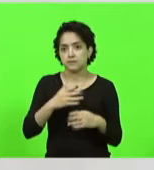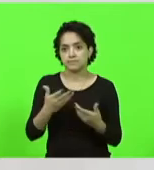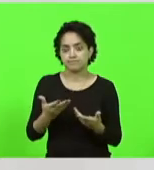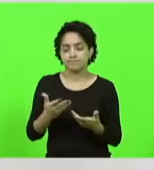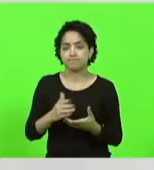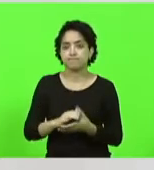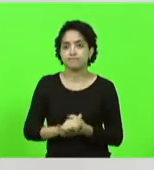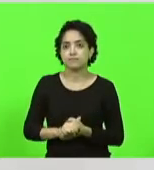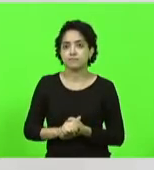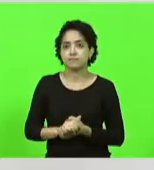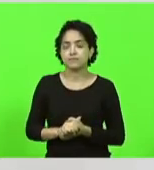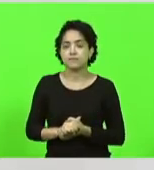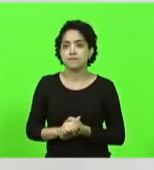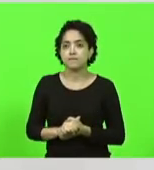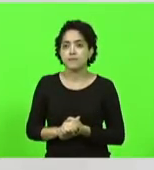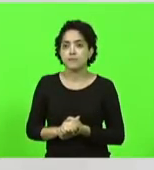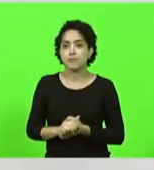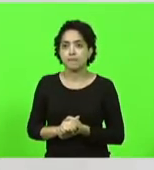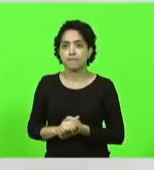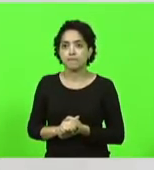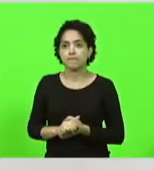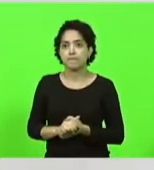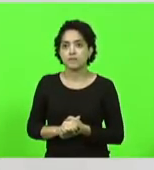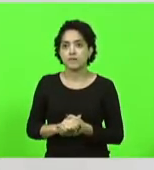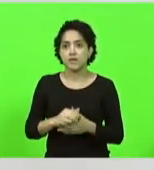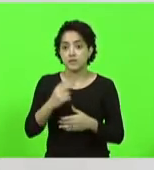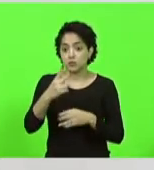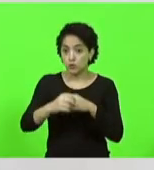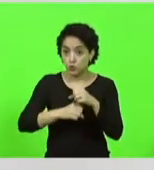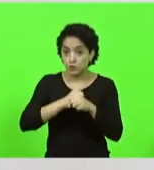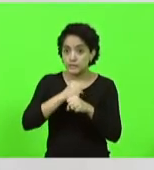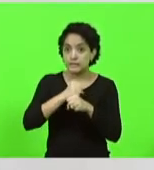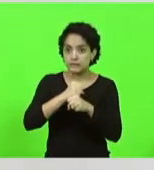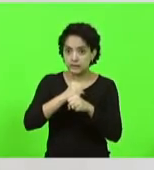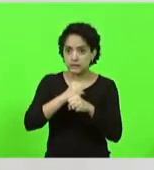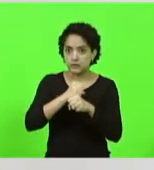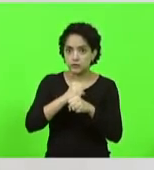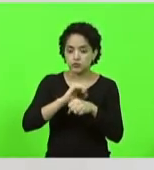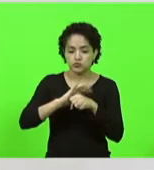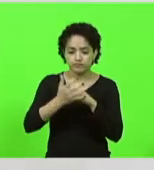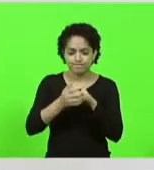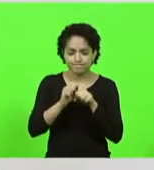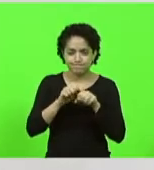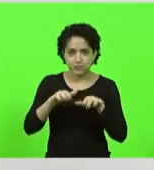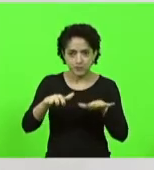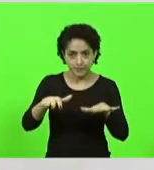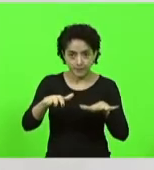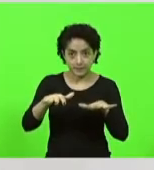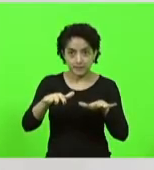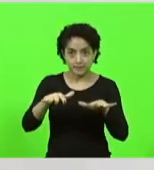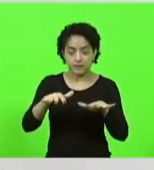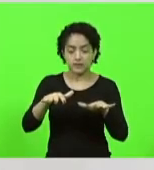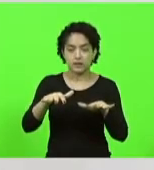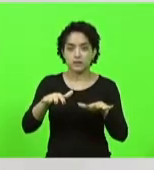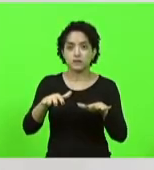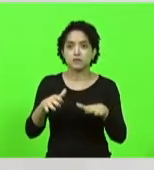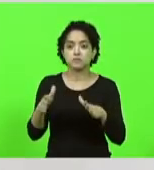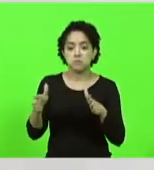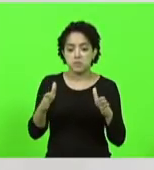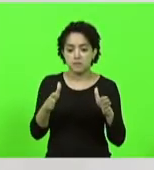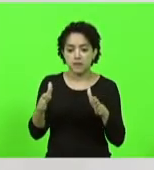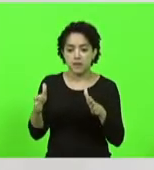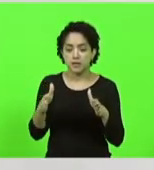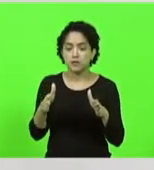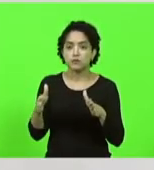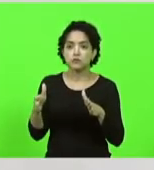parece que os dois anos de pandemia que nós estamos vivendo deputado Sargento Lima ao invés